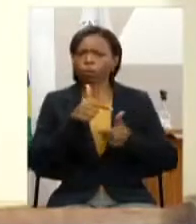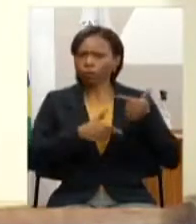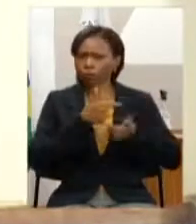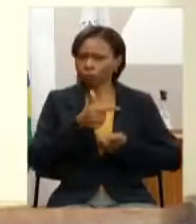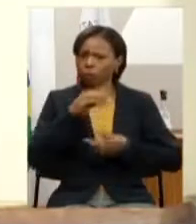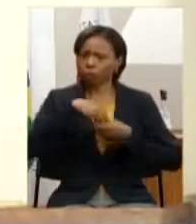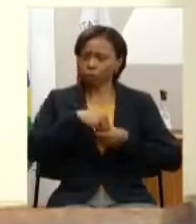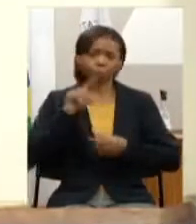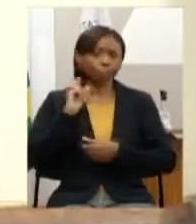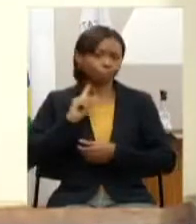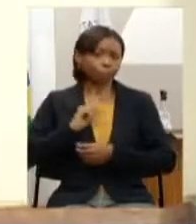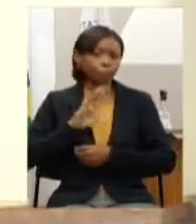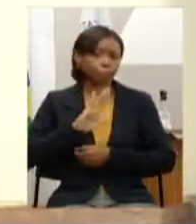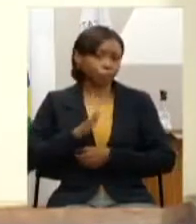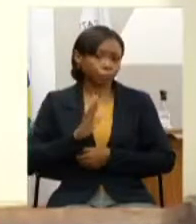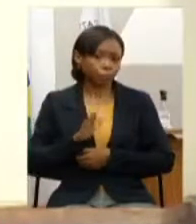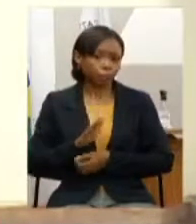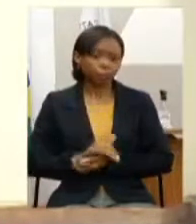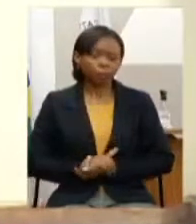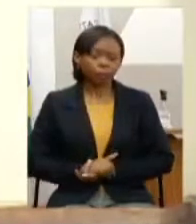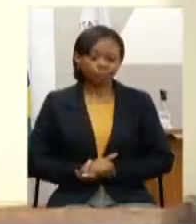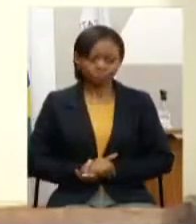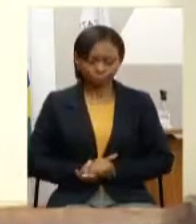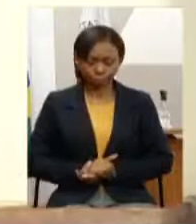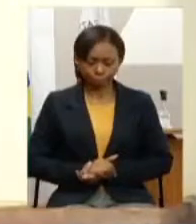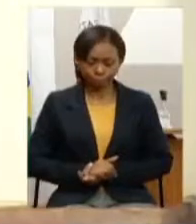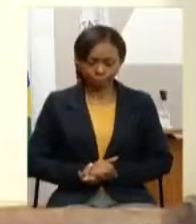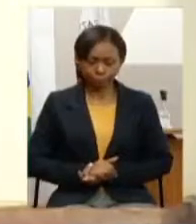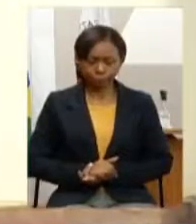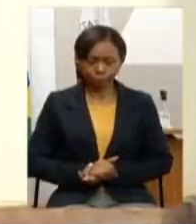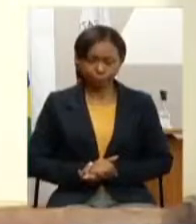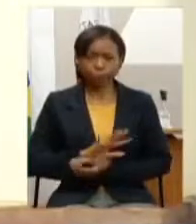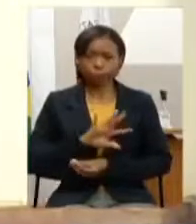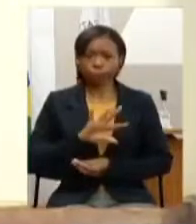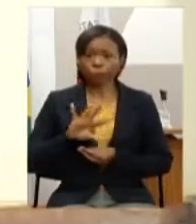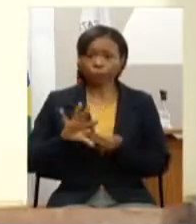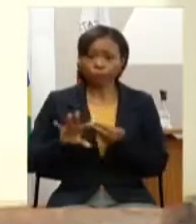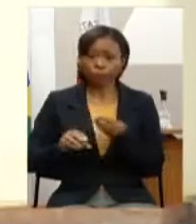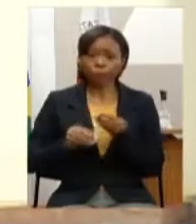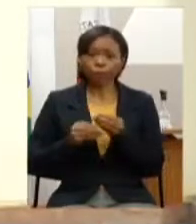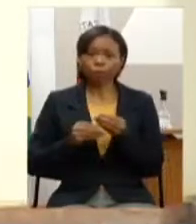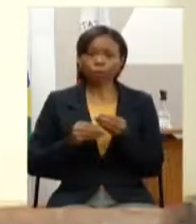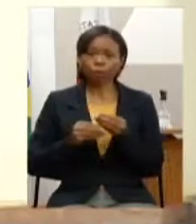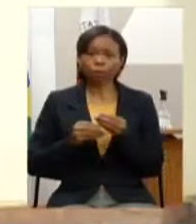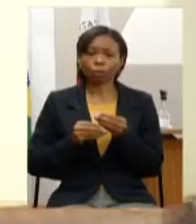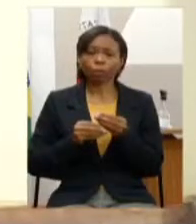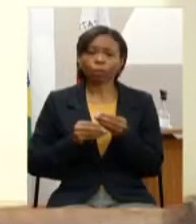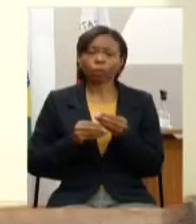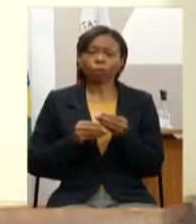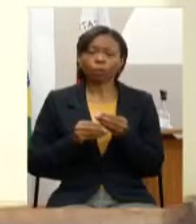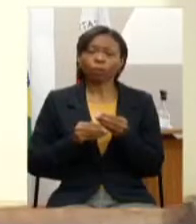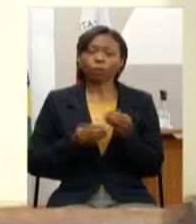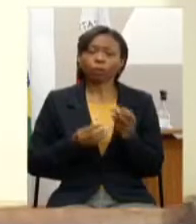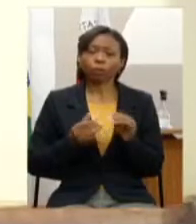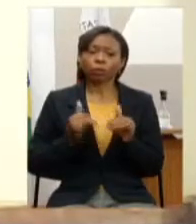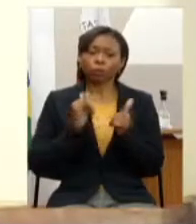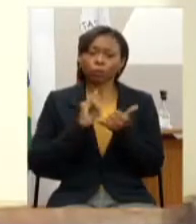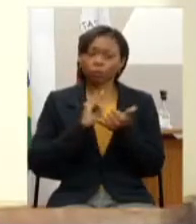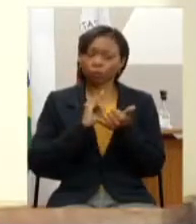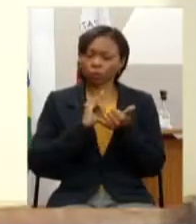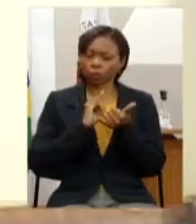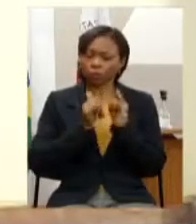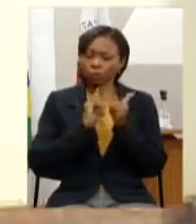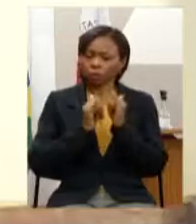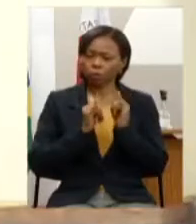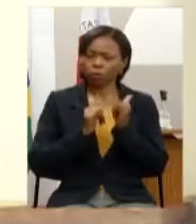Estado com a especificação do objeto de gasto desse acrescido para o desenvolvimento do sistema informatizado para o controle e registro